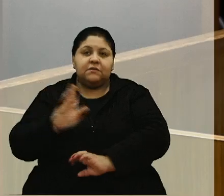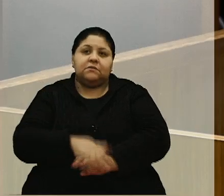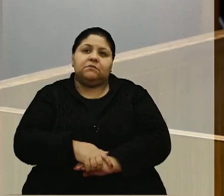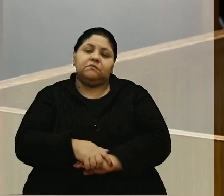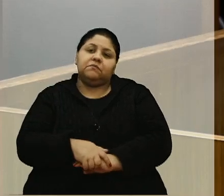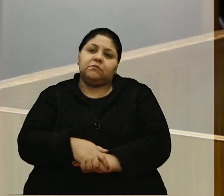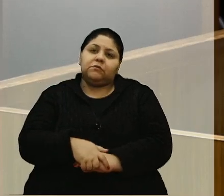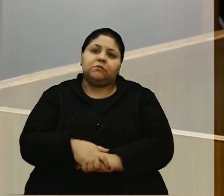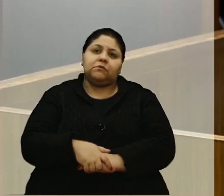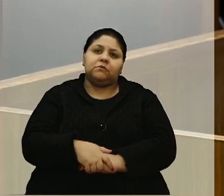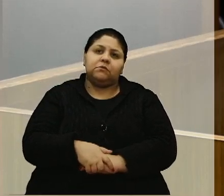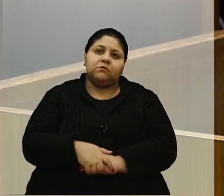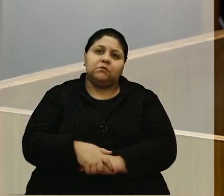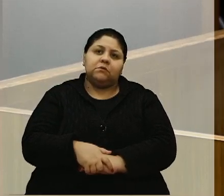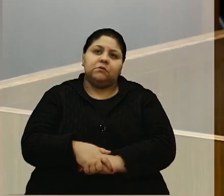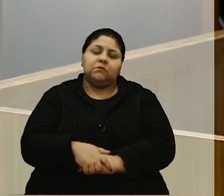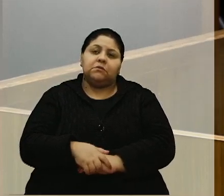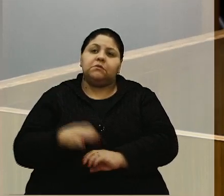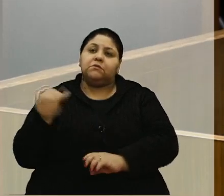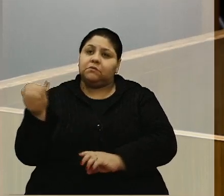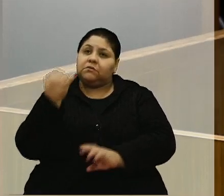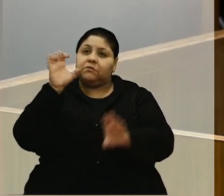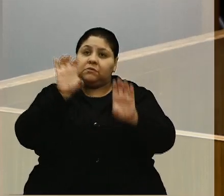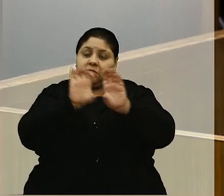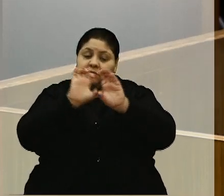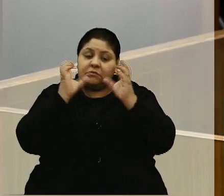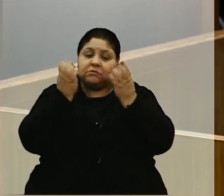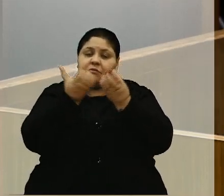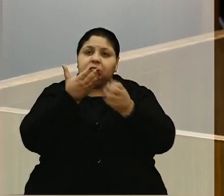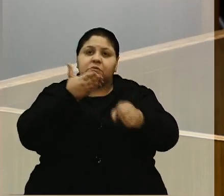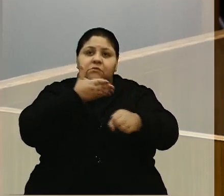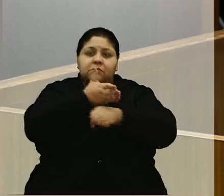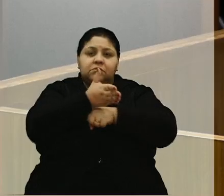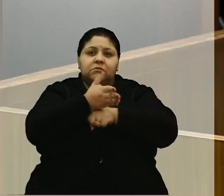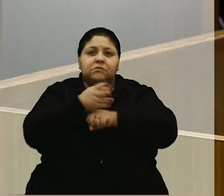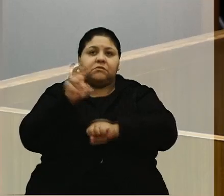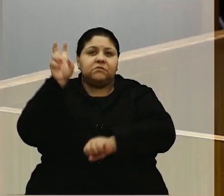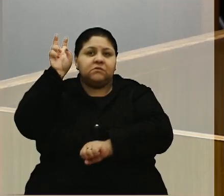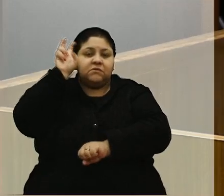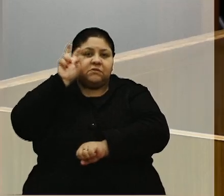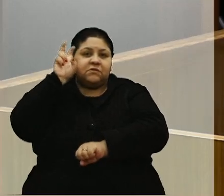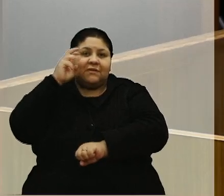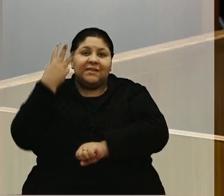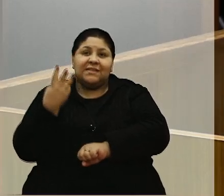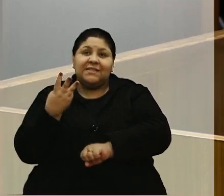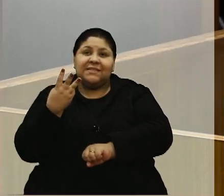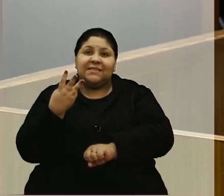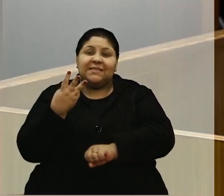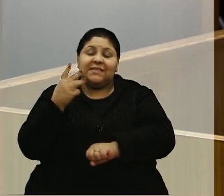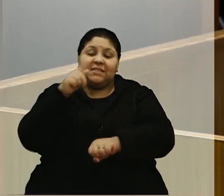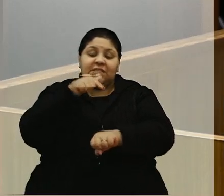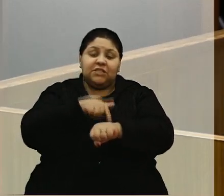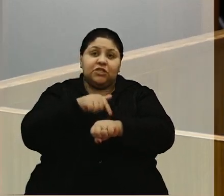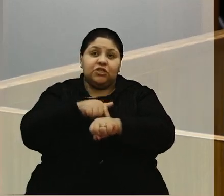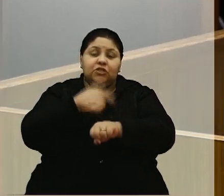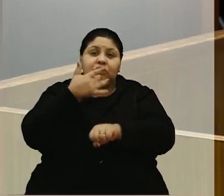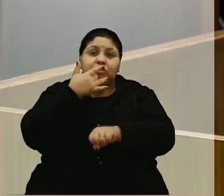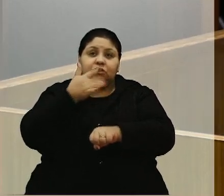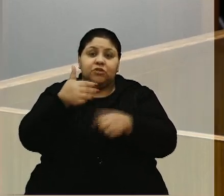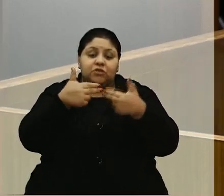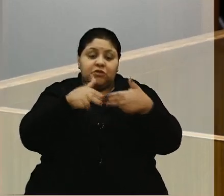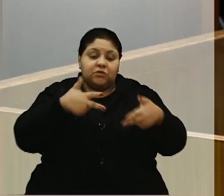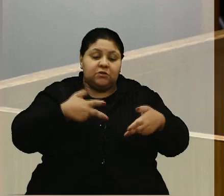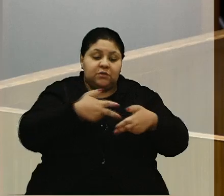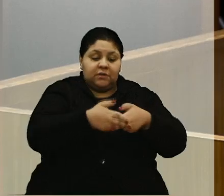Então, de extrema importância que a comunidade participe, quinta-feira às 3 da tarde, a inauguração. E quero